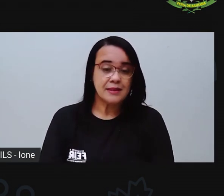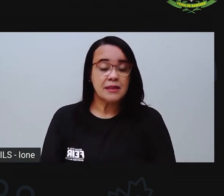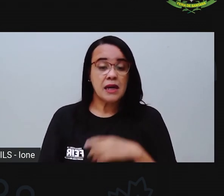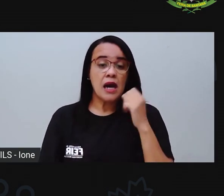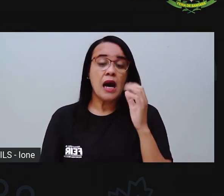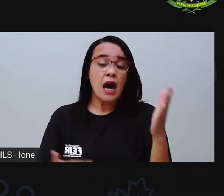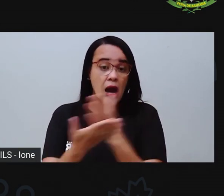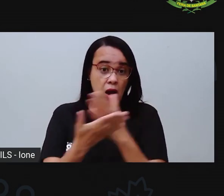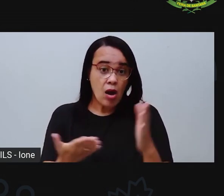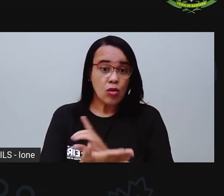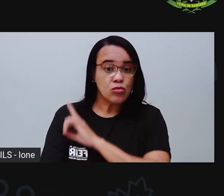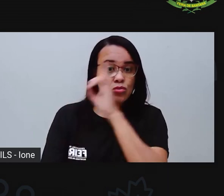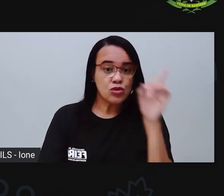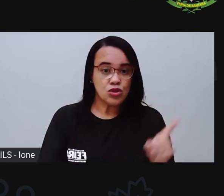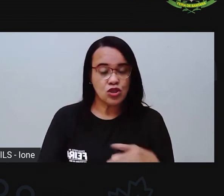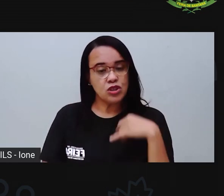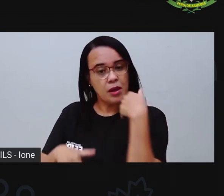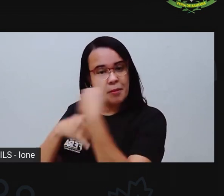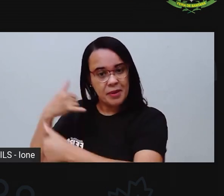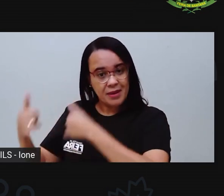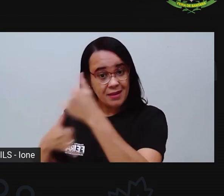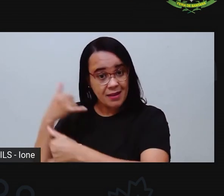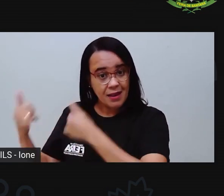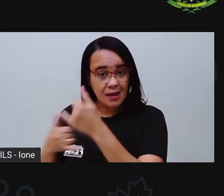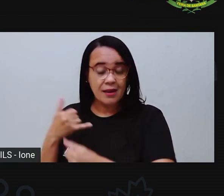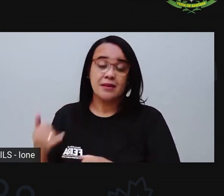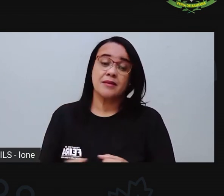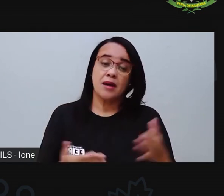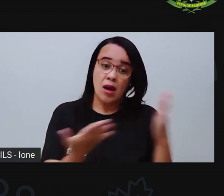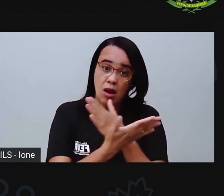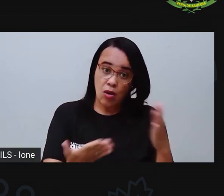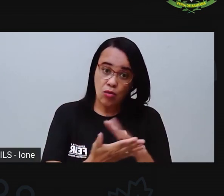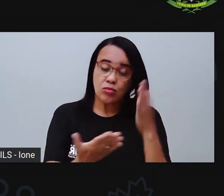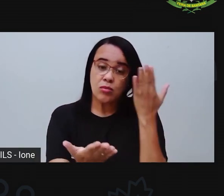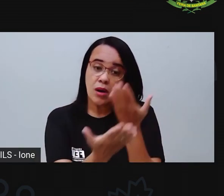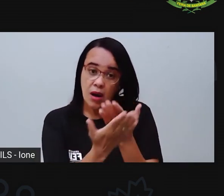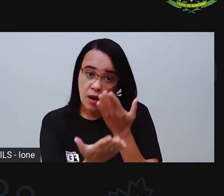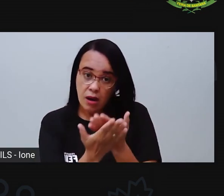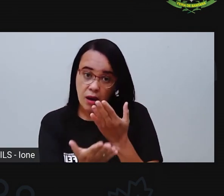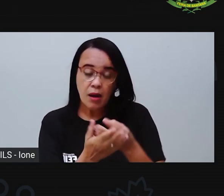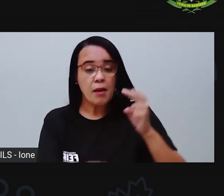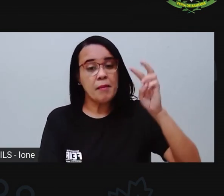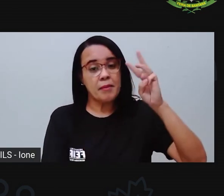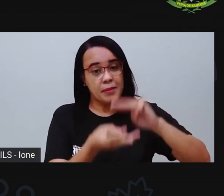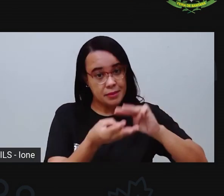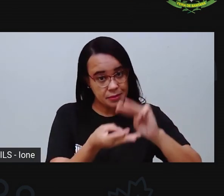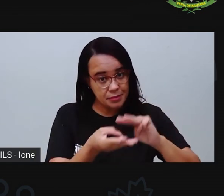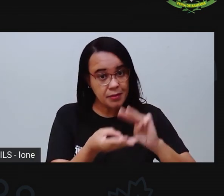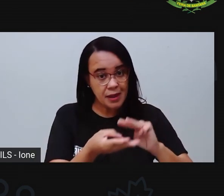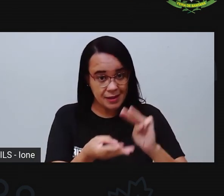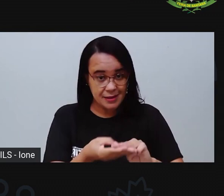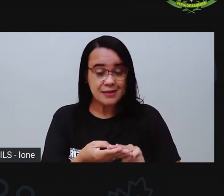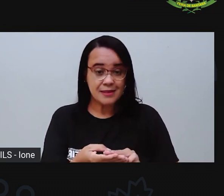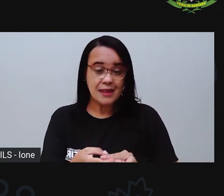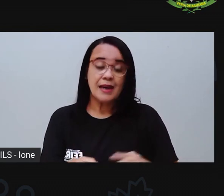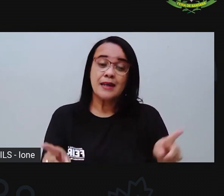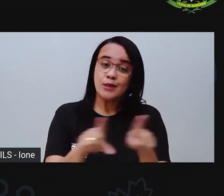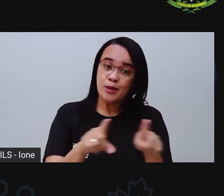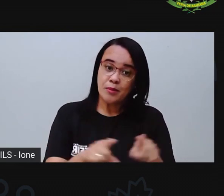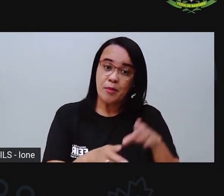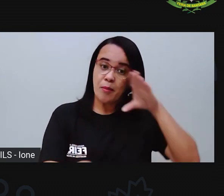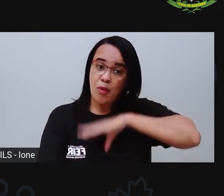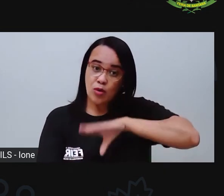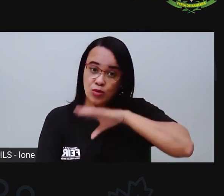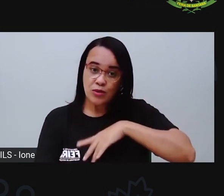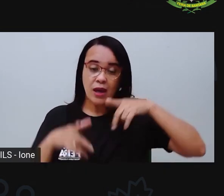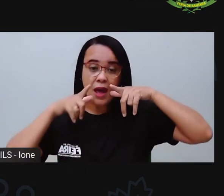brinquedo, né? Então, tem dia que é atividade de matemática, tem dia que é atividade de português, né? De linguagens. Então, se na escola a